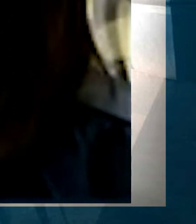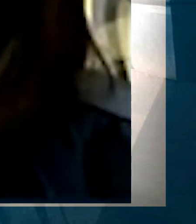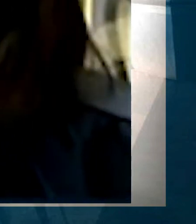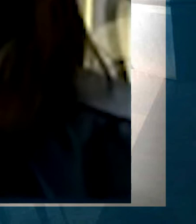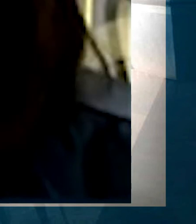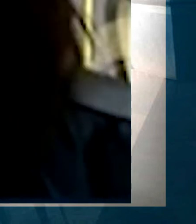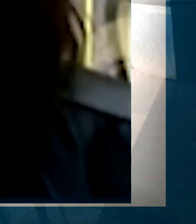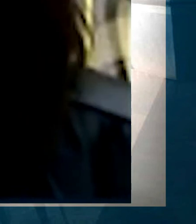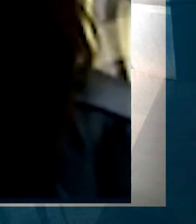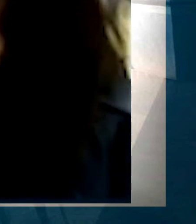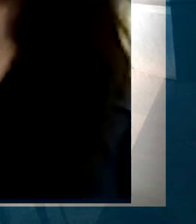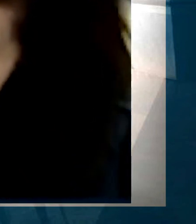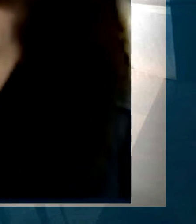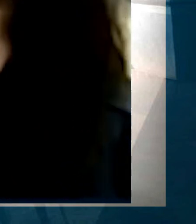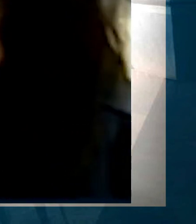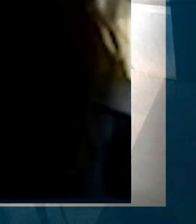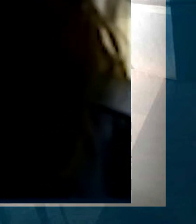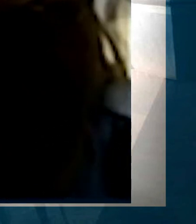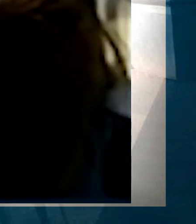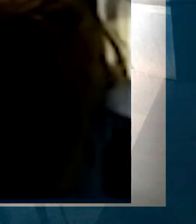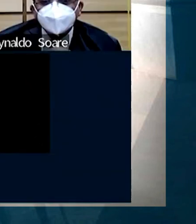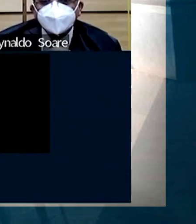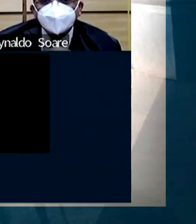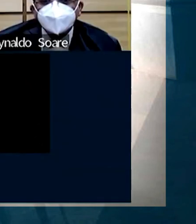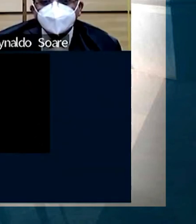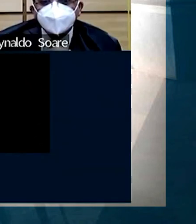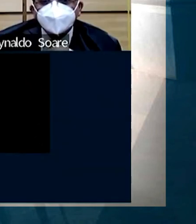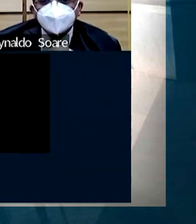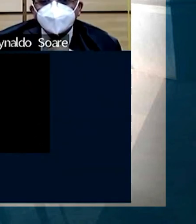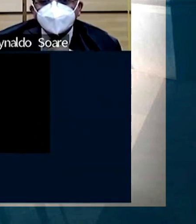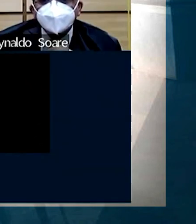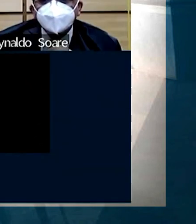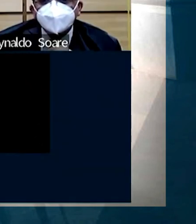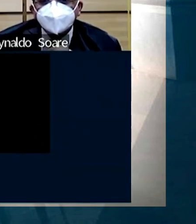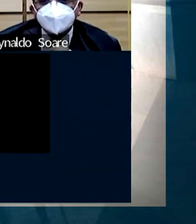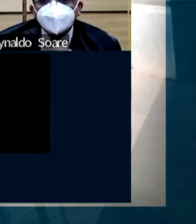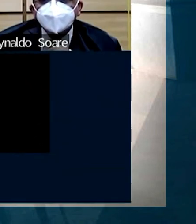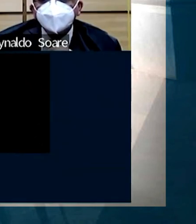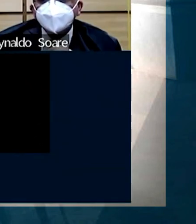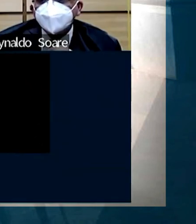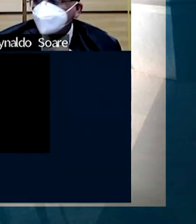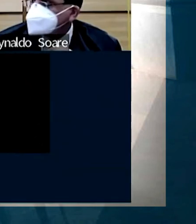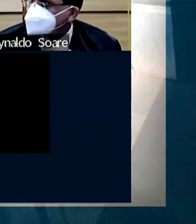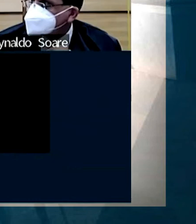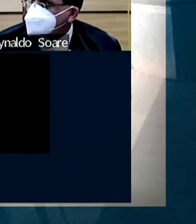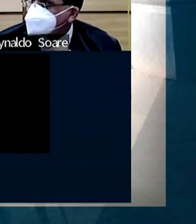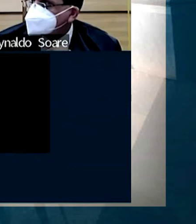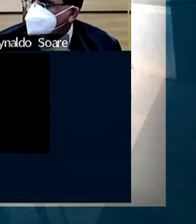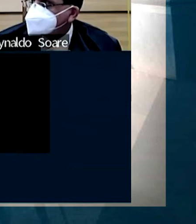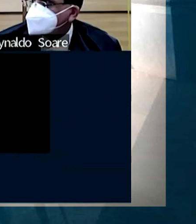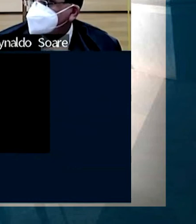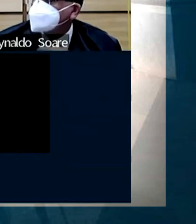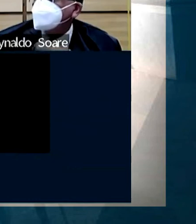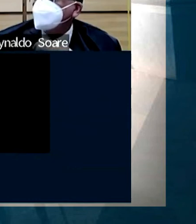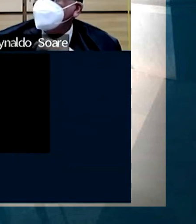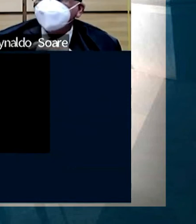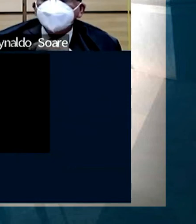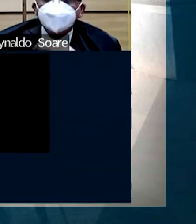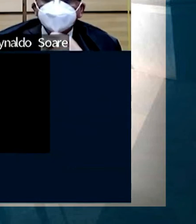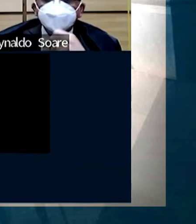do Paraná, local onde noticiou o crime. Nesse contexto, a relatora lembrou que, de acordo com a Lei 14